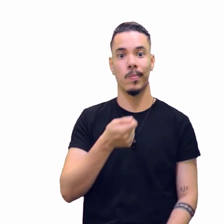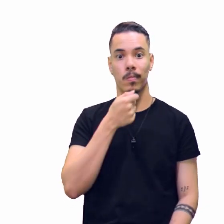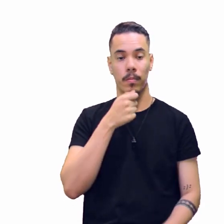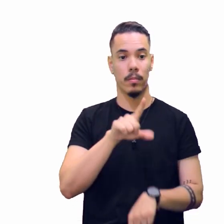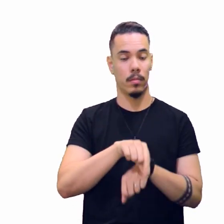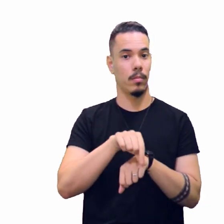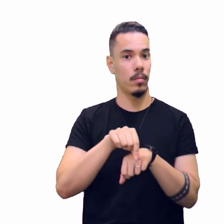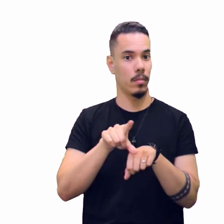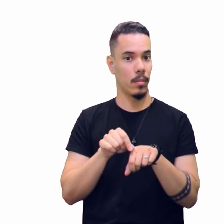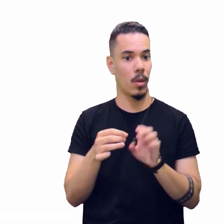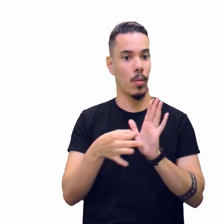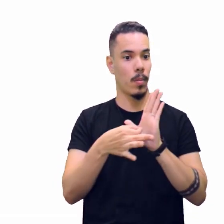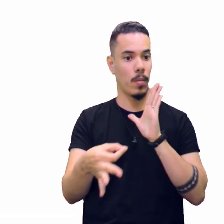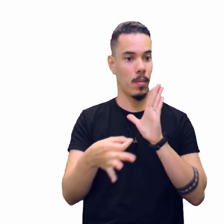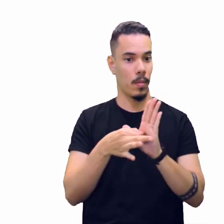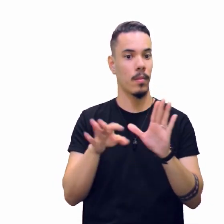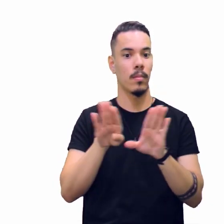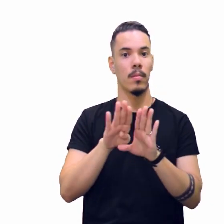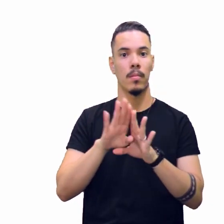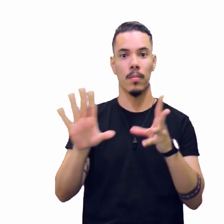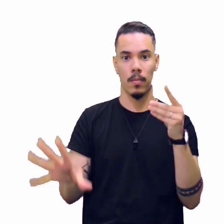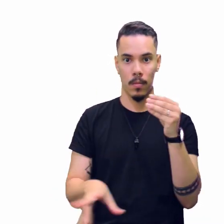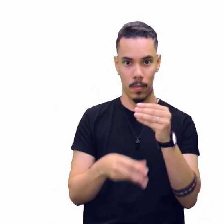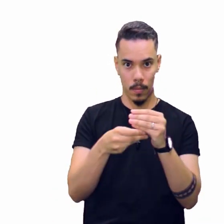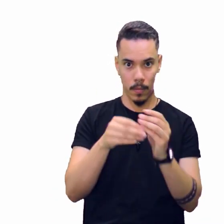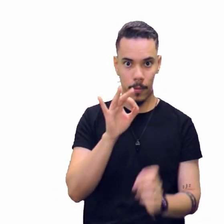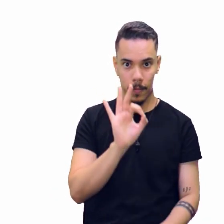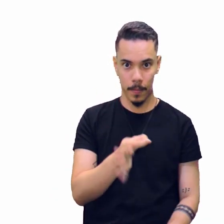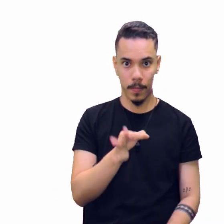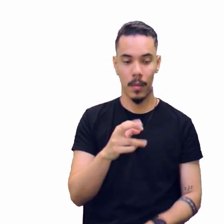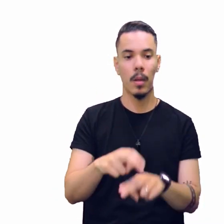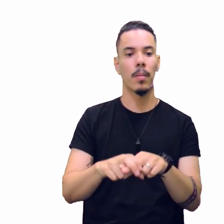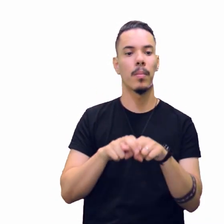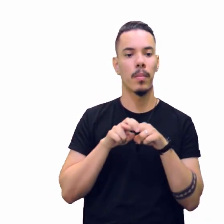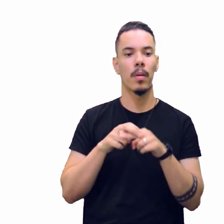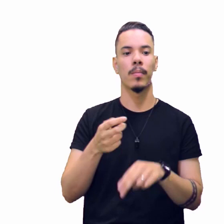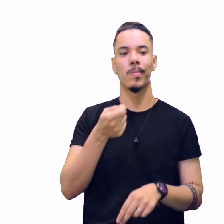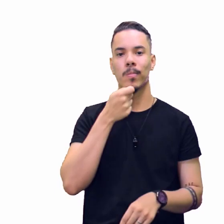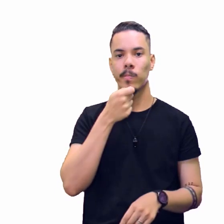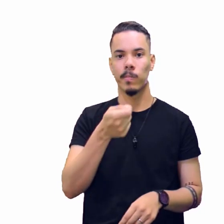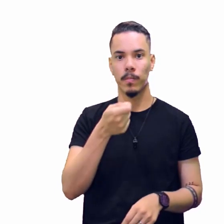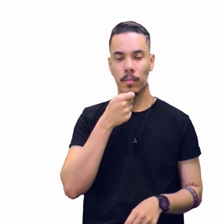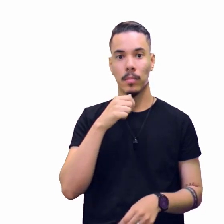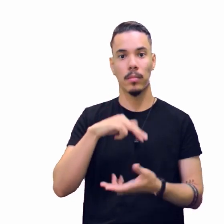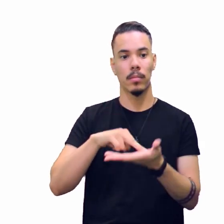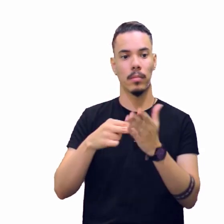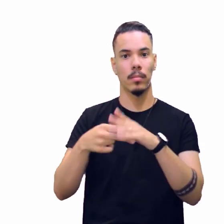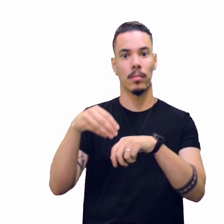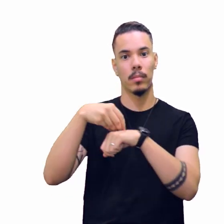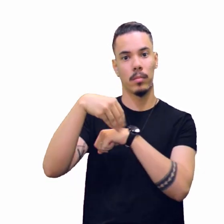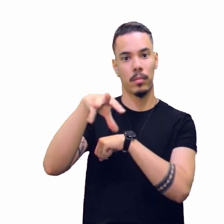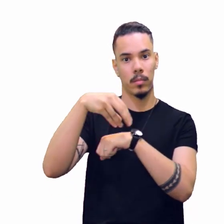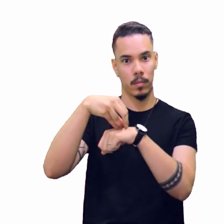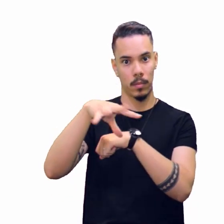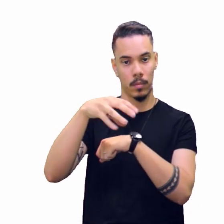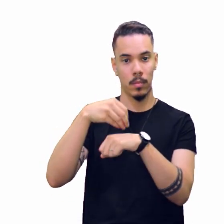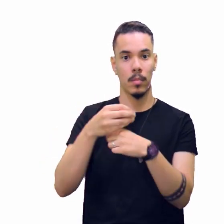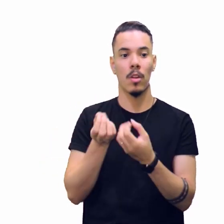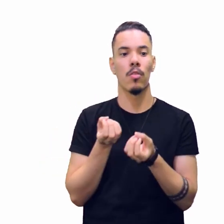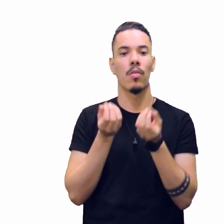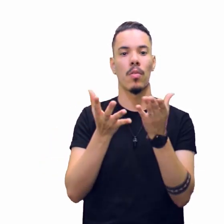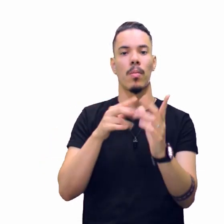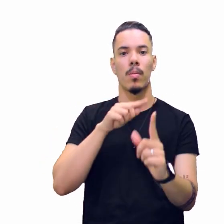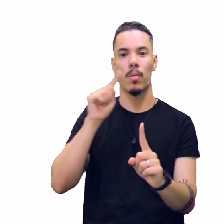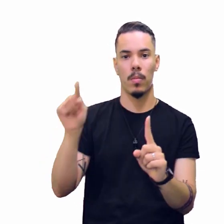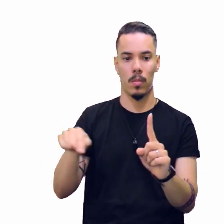a sua opinião e assinar, tá certo? Porque a reportagem é um texto informativo, é um texto com o